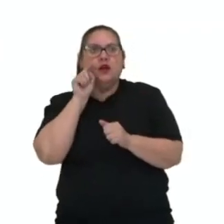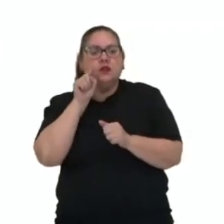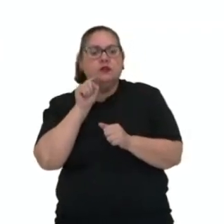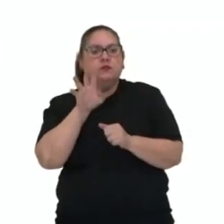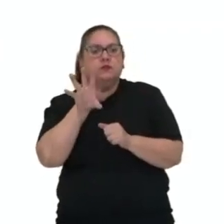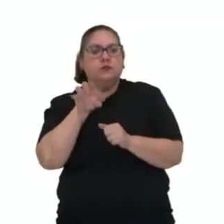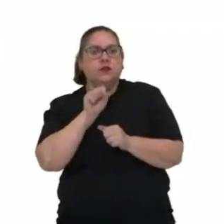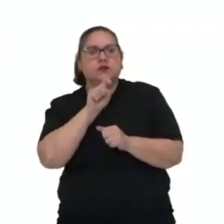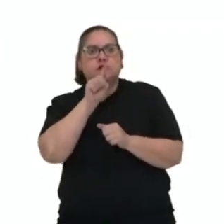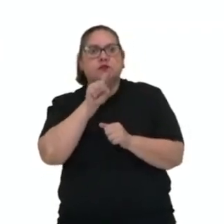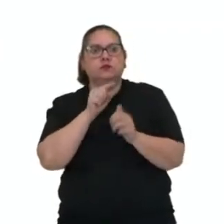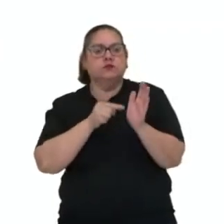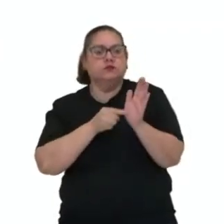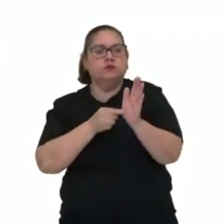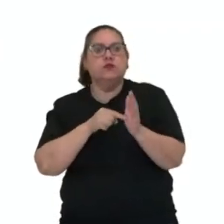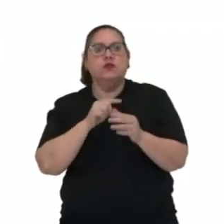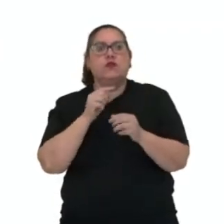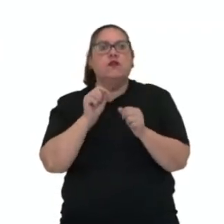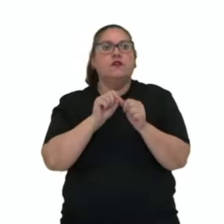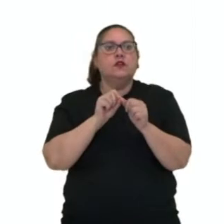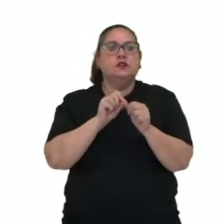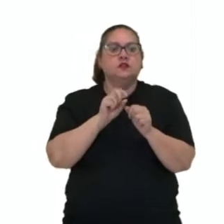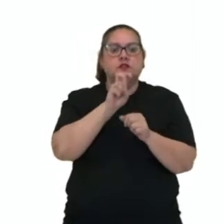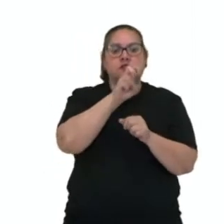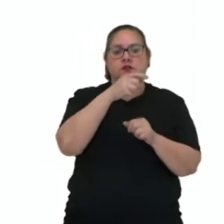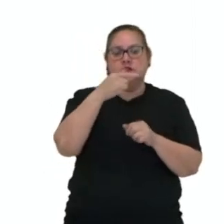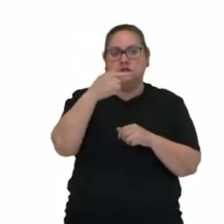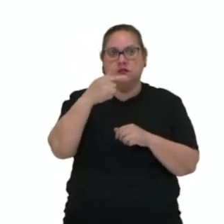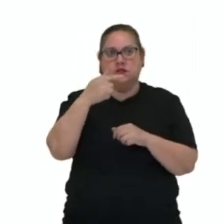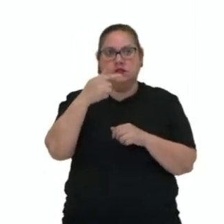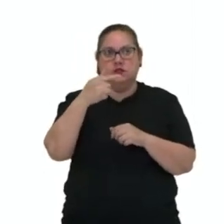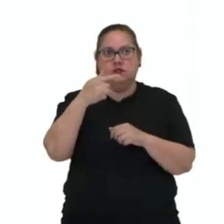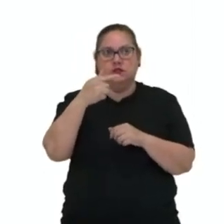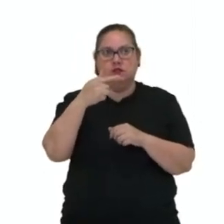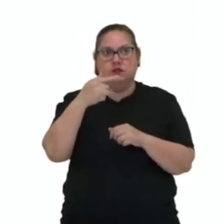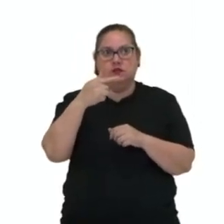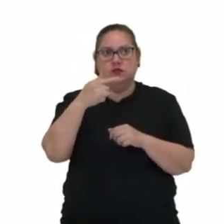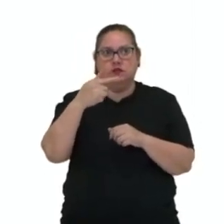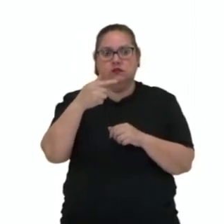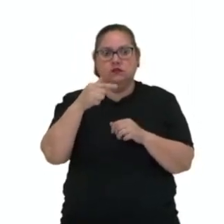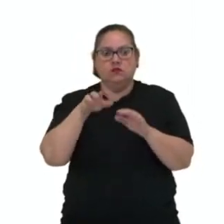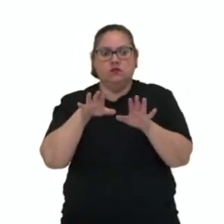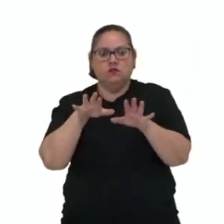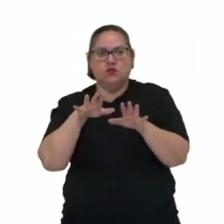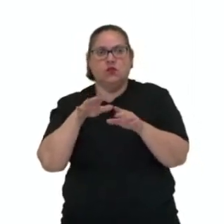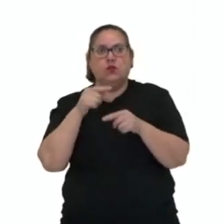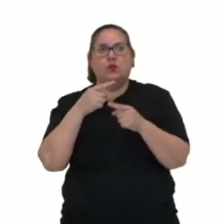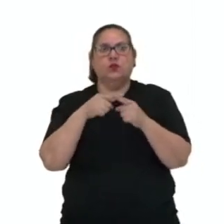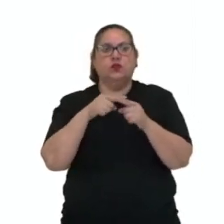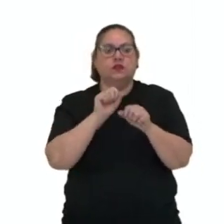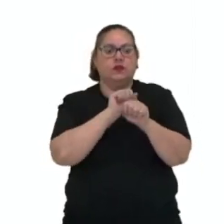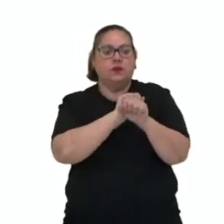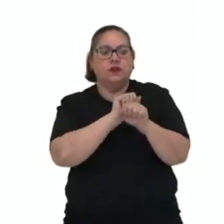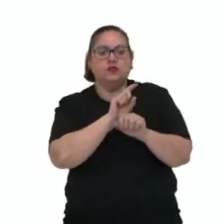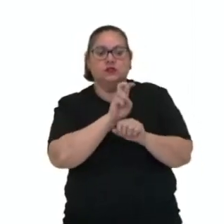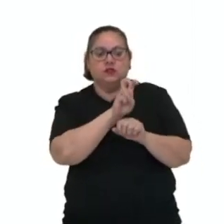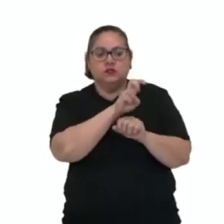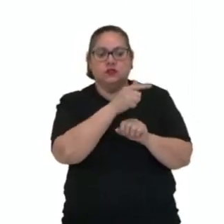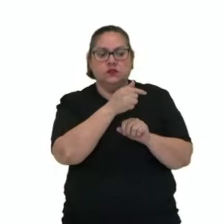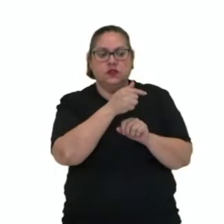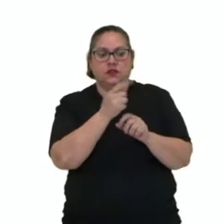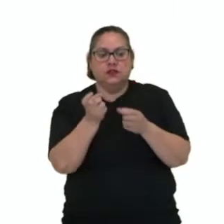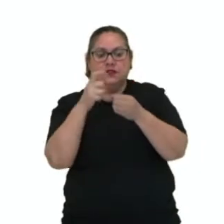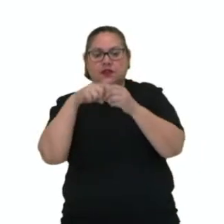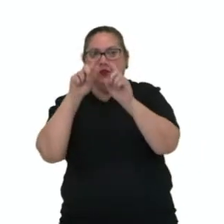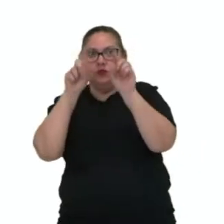pegando essa expressãozinha, vamos resolver, olha só, tem lá o 57, eu não vou mexer nisso ainda ainda, por quê? A gente tem que resolver primeiro o que está dentro do